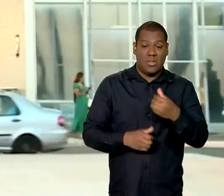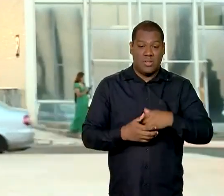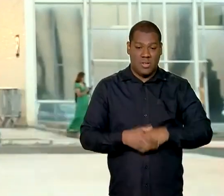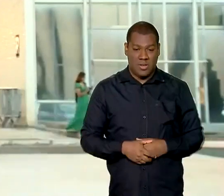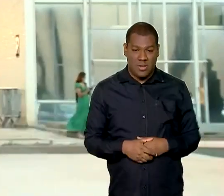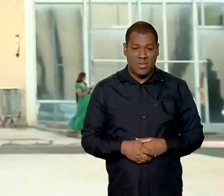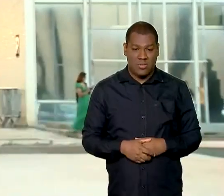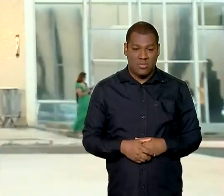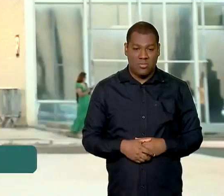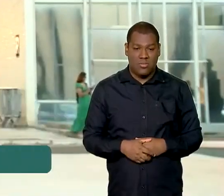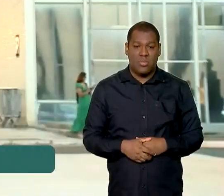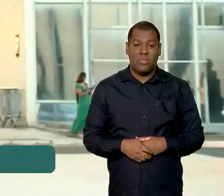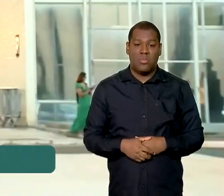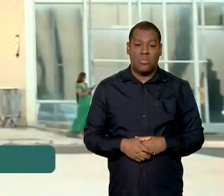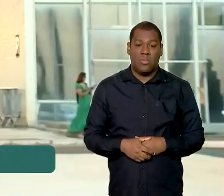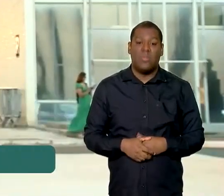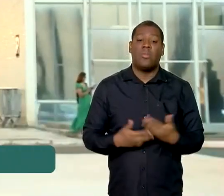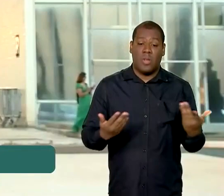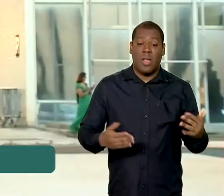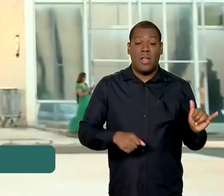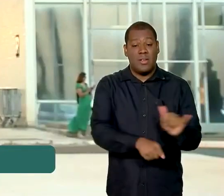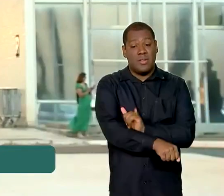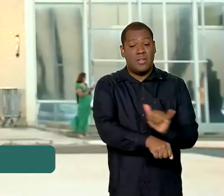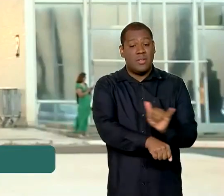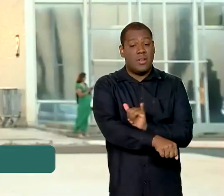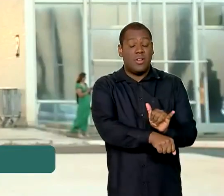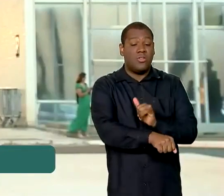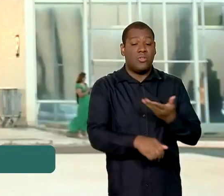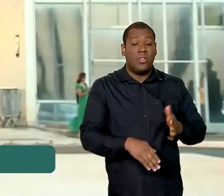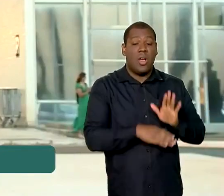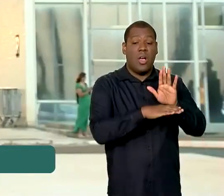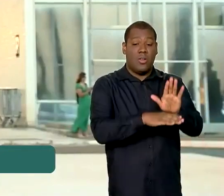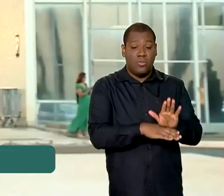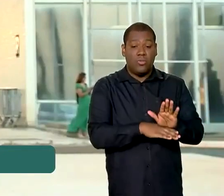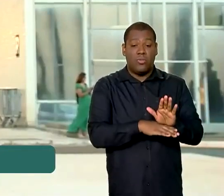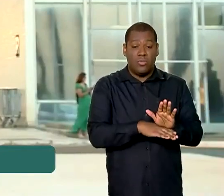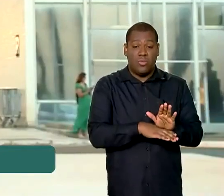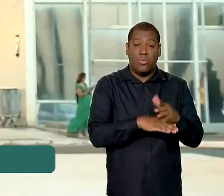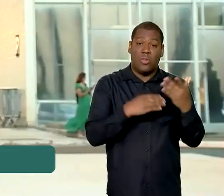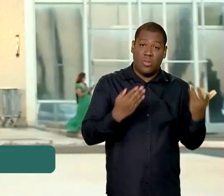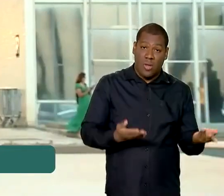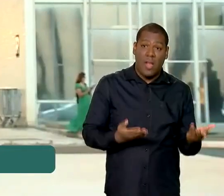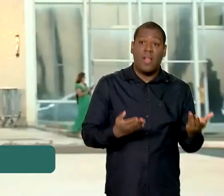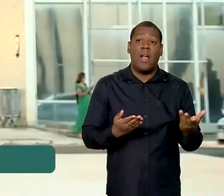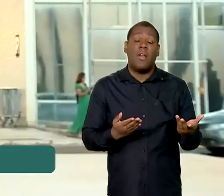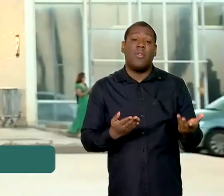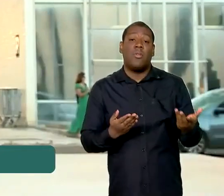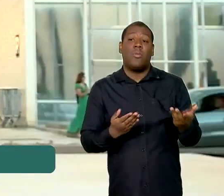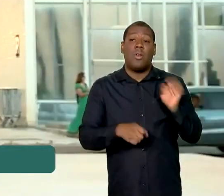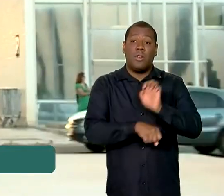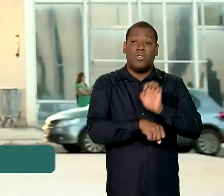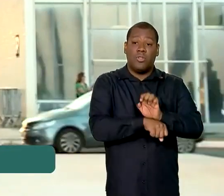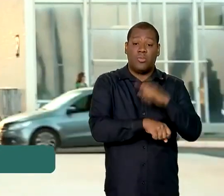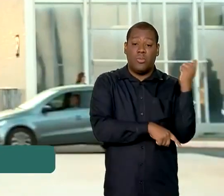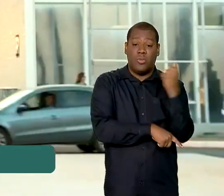em Santa Catarina. A medida é uma alternativa para manter a região conectada com o restante do Brasil e atender